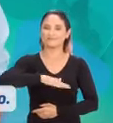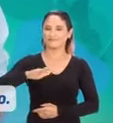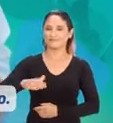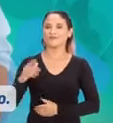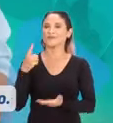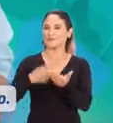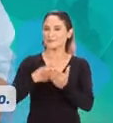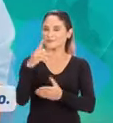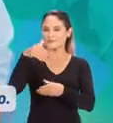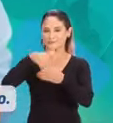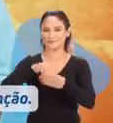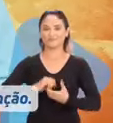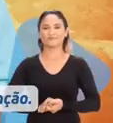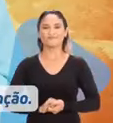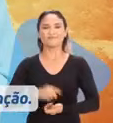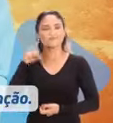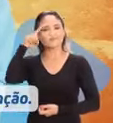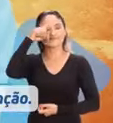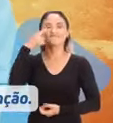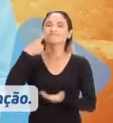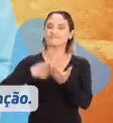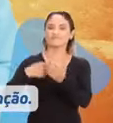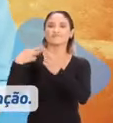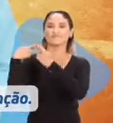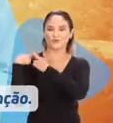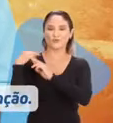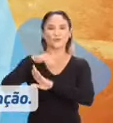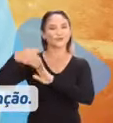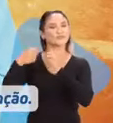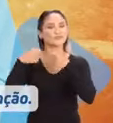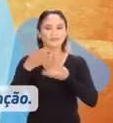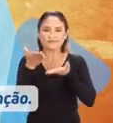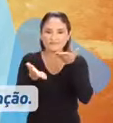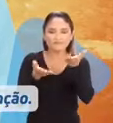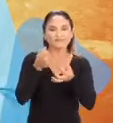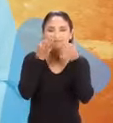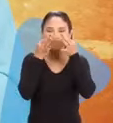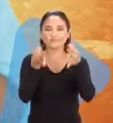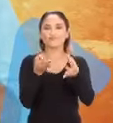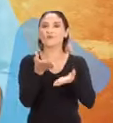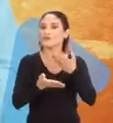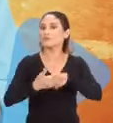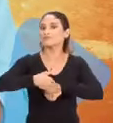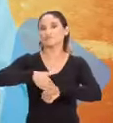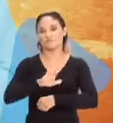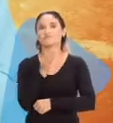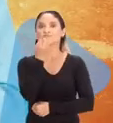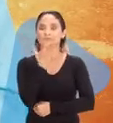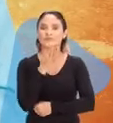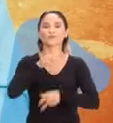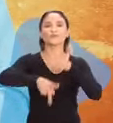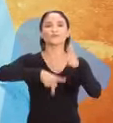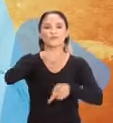amigo da criança. Conto com seu voto. Kleber tem compromisso com os que mais precisam de atenção. Vai cuidar muito bem